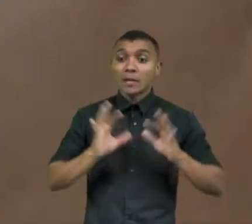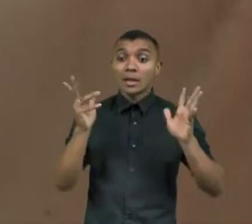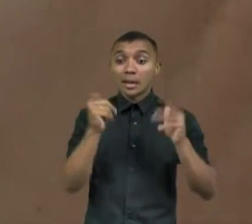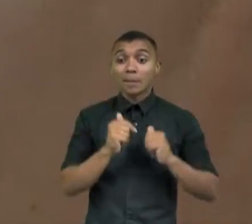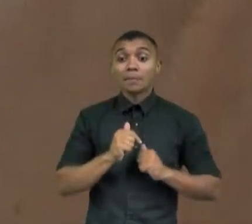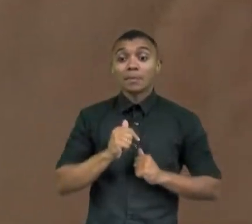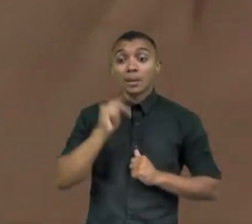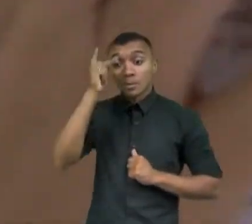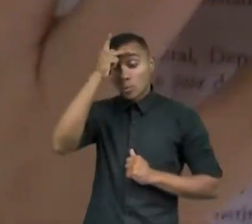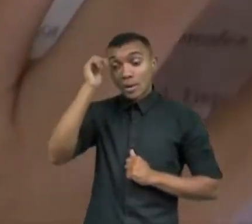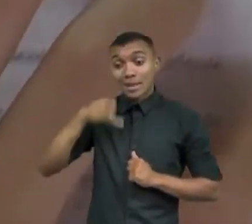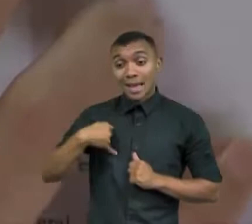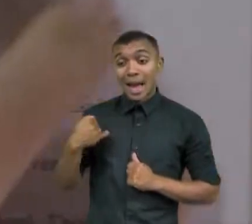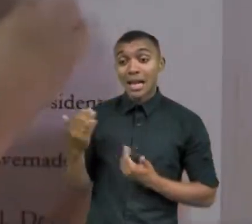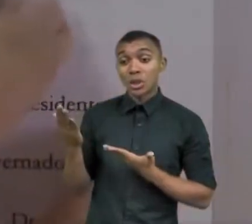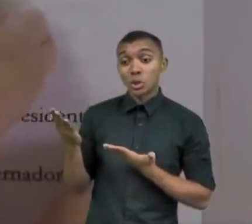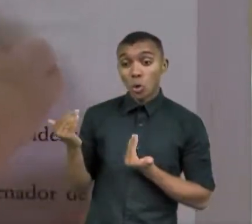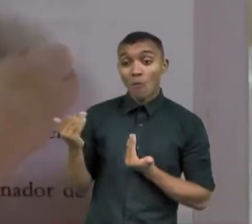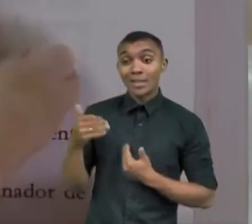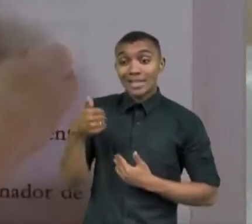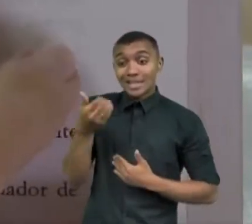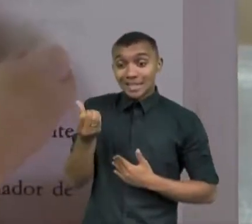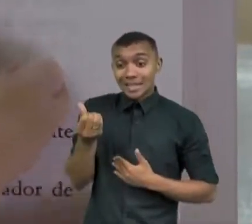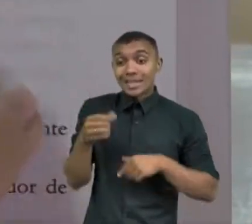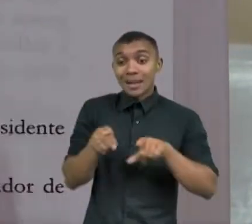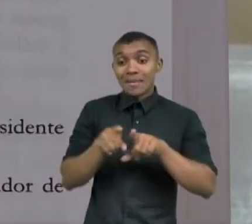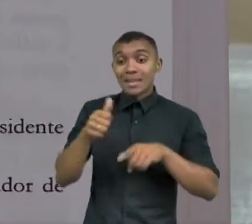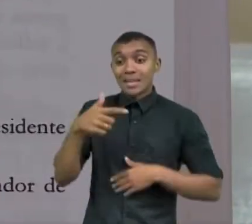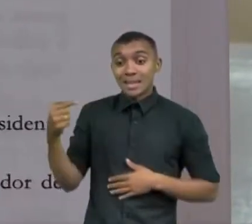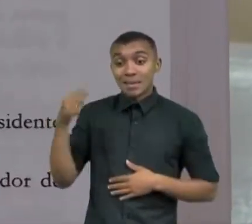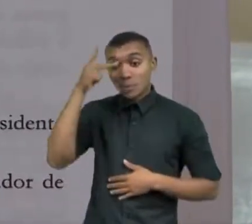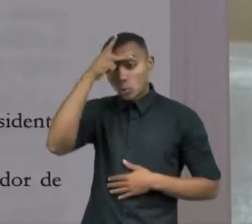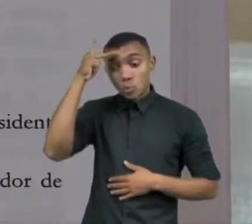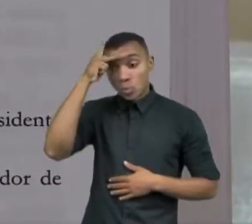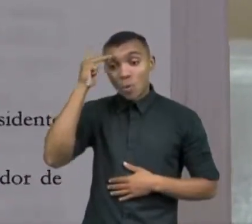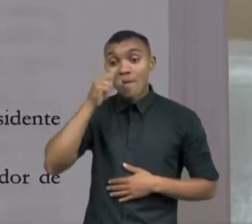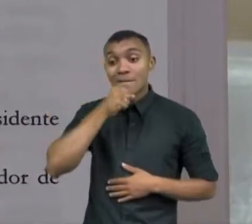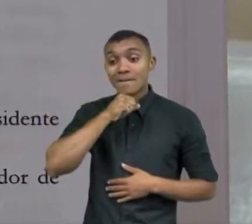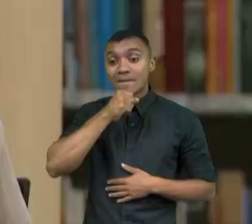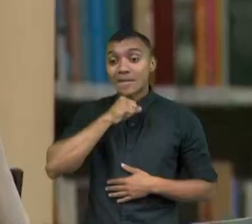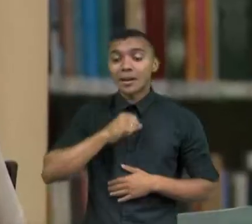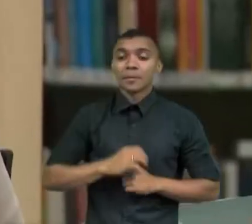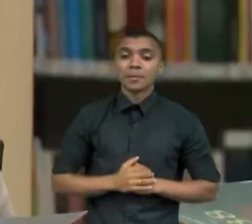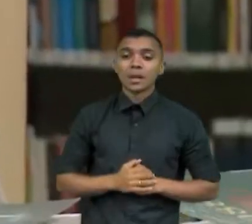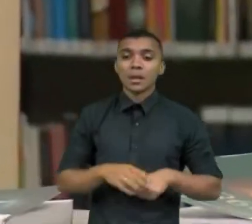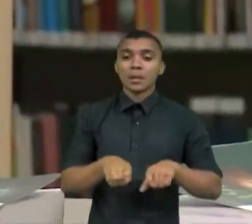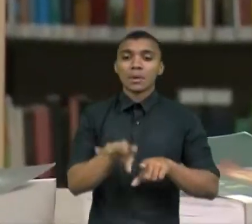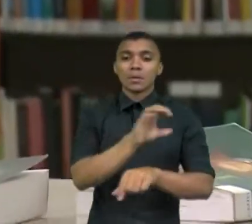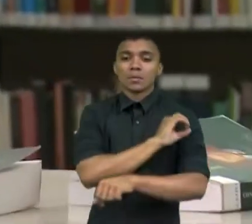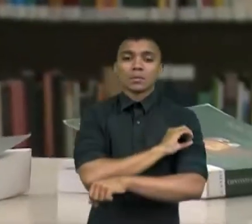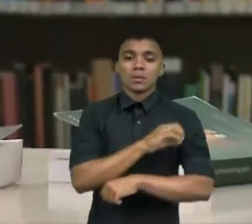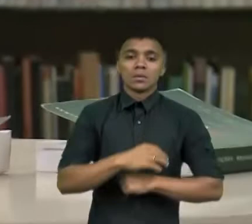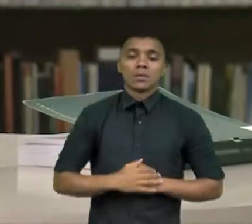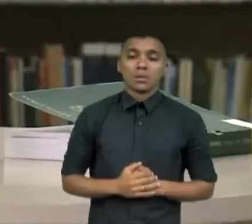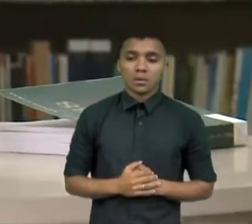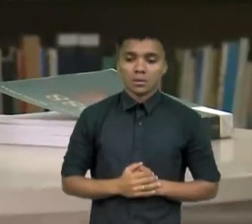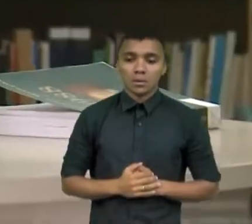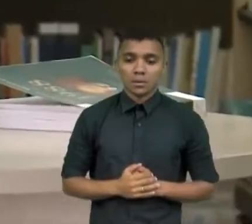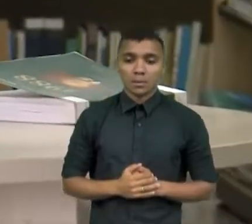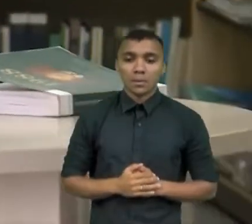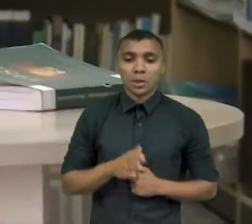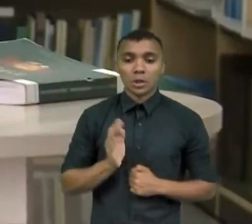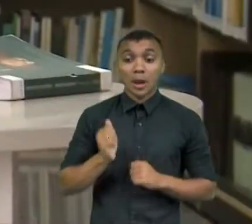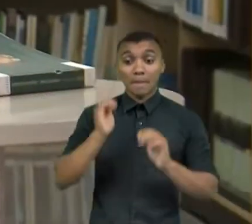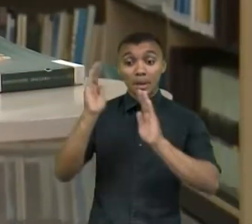16 e 17 anos, idosos acima de 70 anos e analfabetos. Instituiu o segundo turno